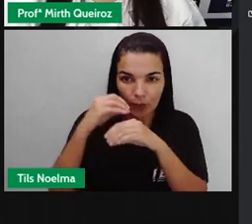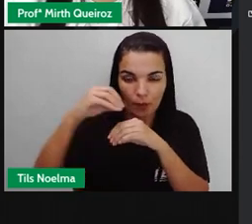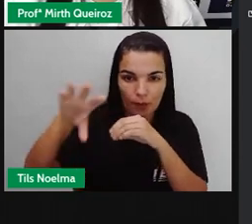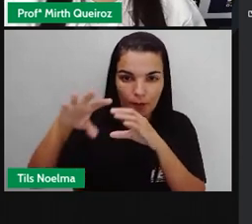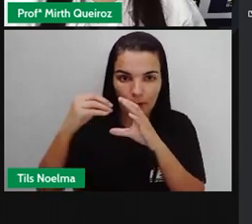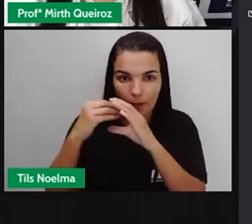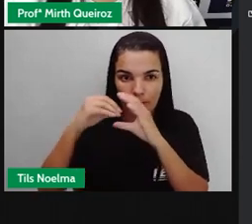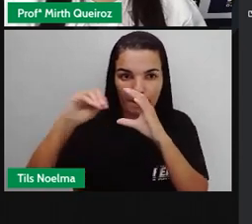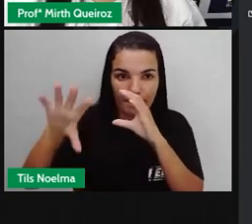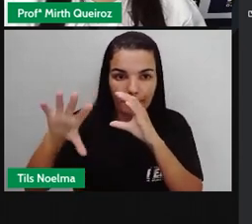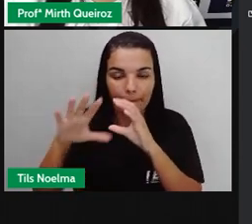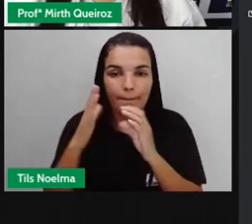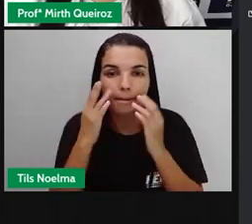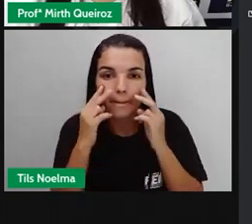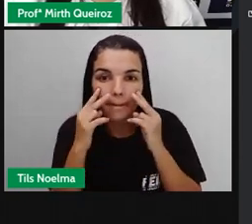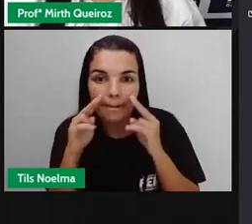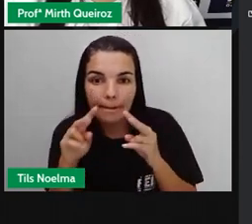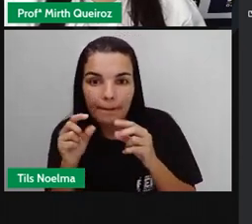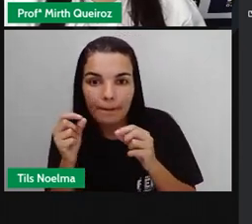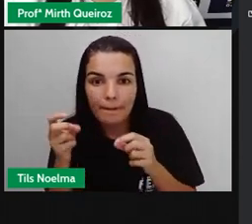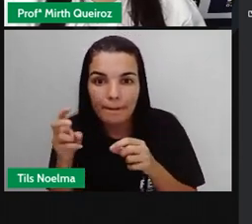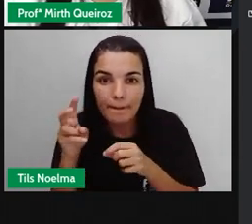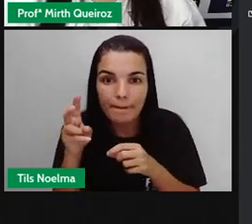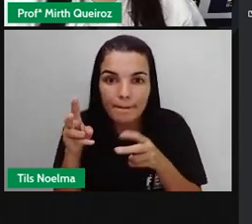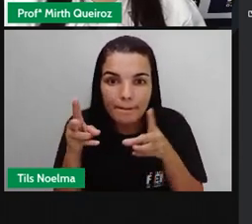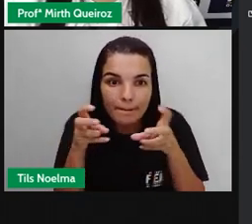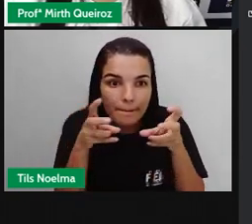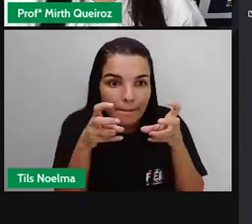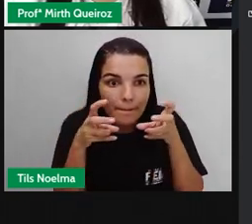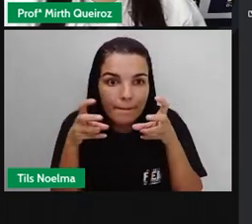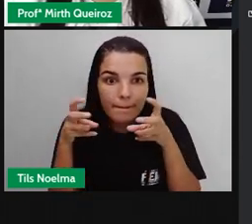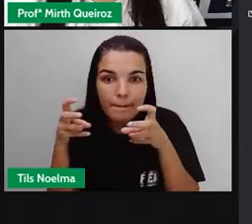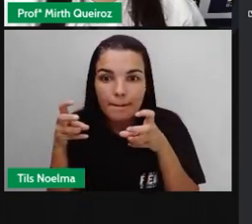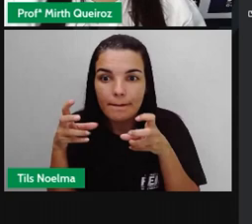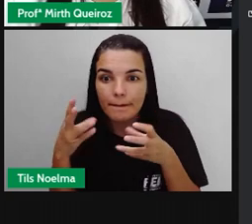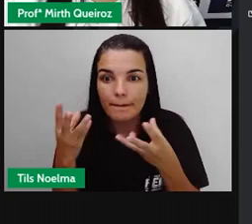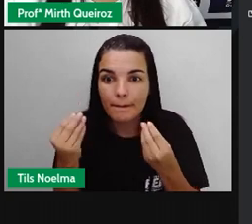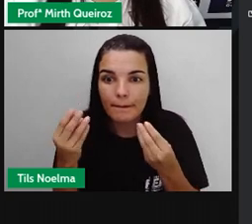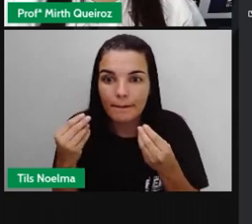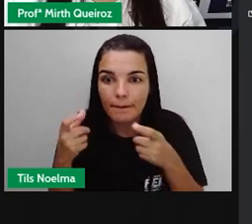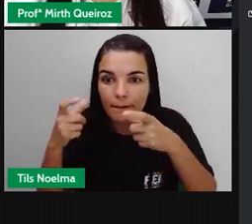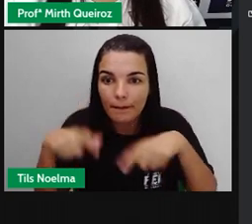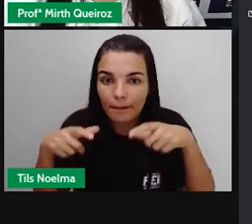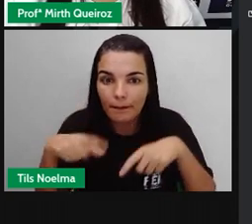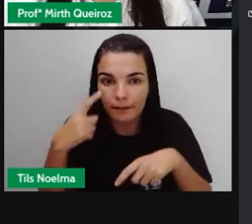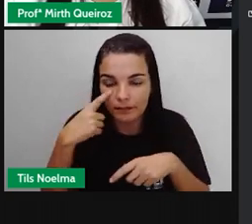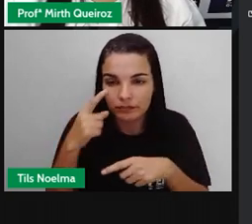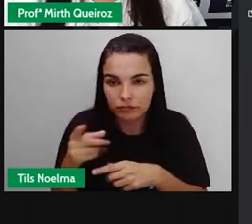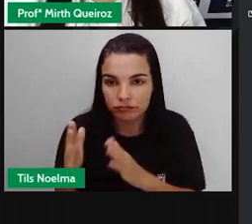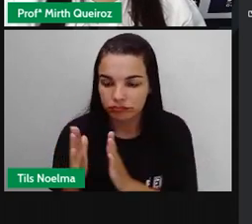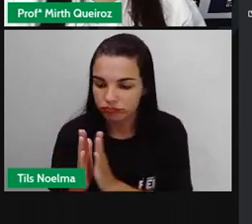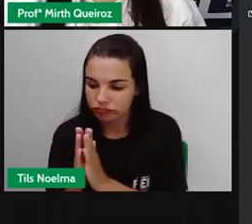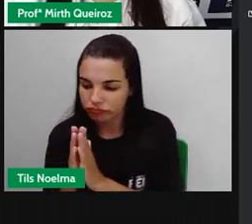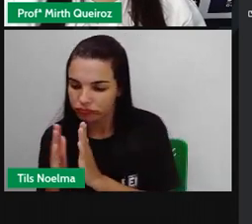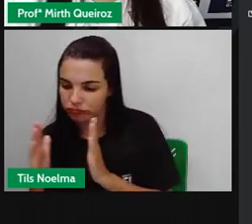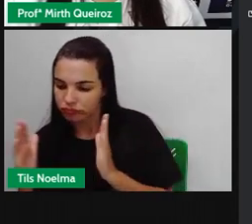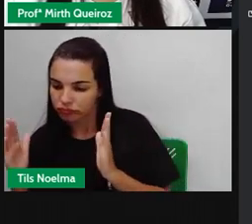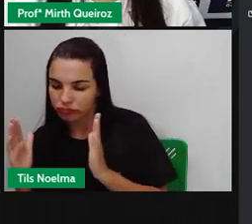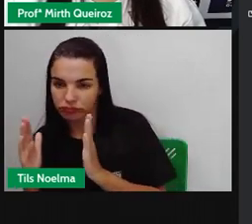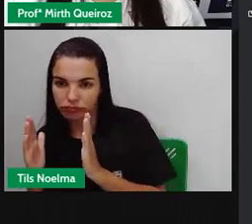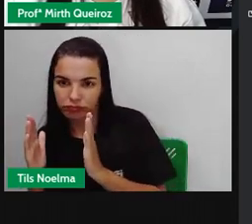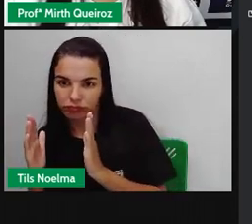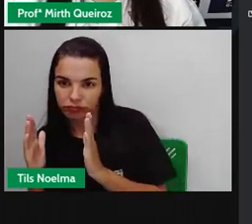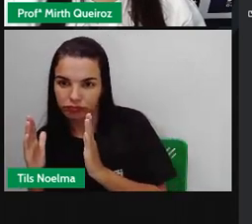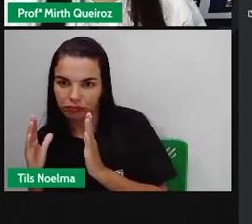tem como vocês observarem vários locais. Observe que aqui tem a escala, certo? Lembra que a gente